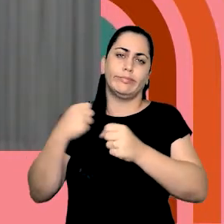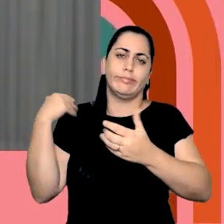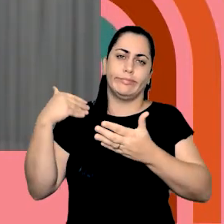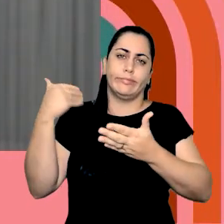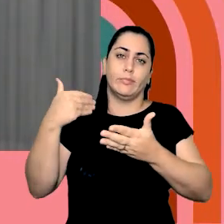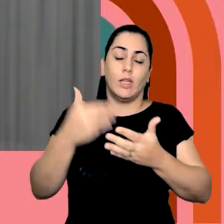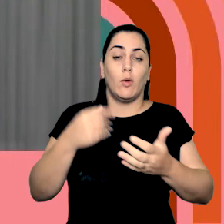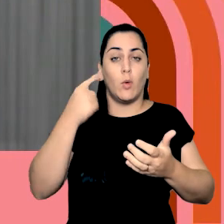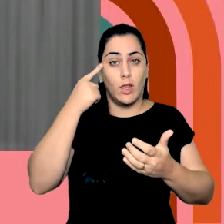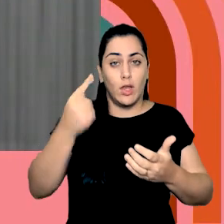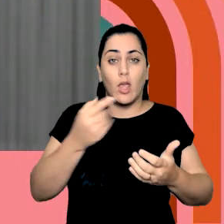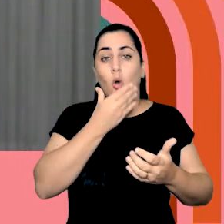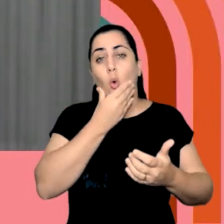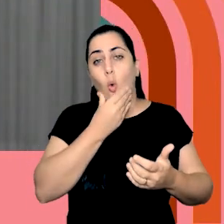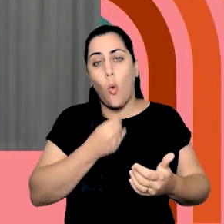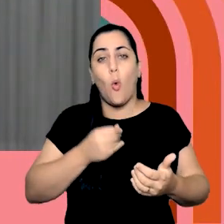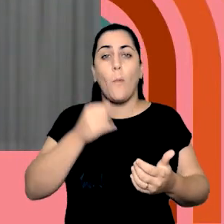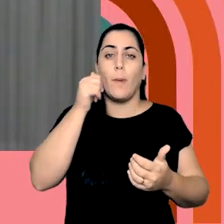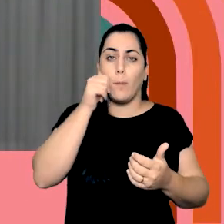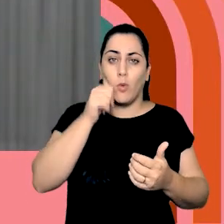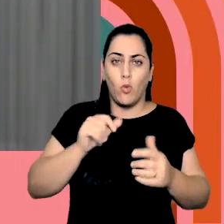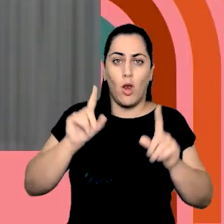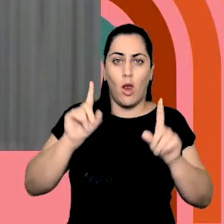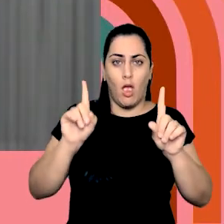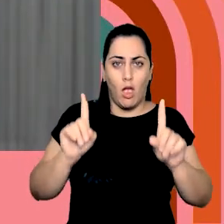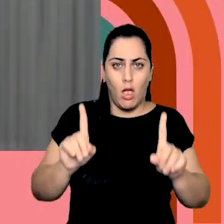ideia de mulher e homem, como a gente,